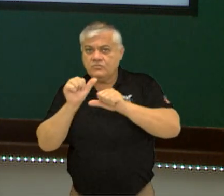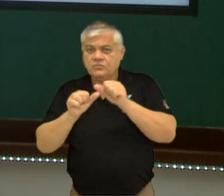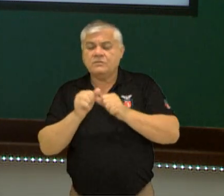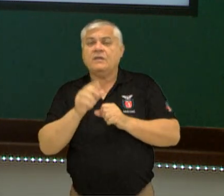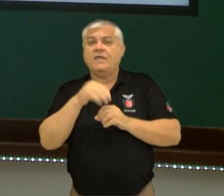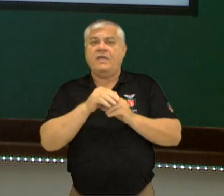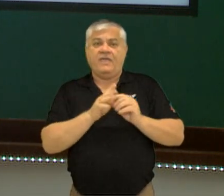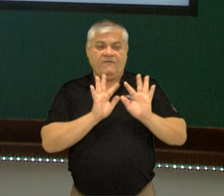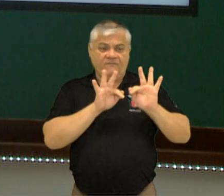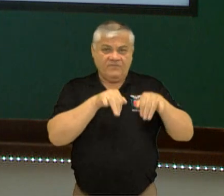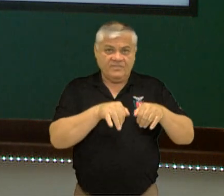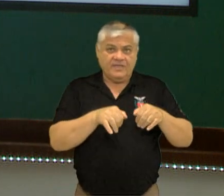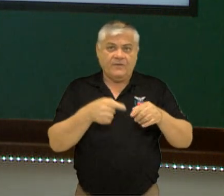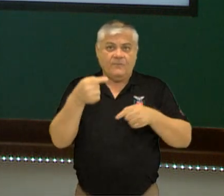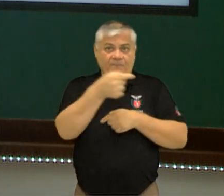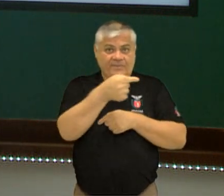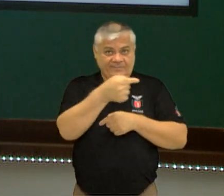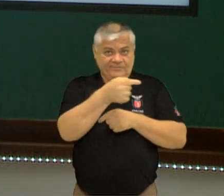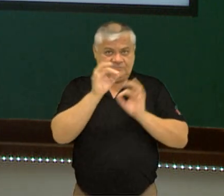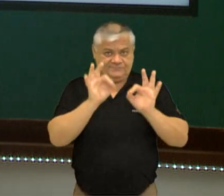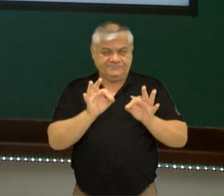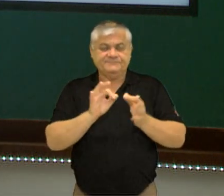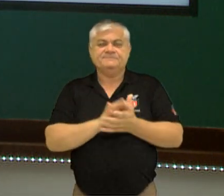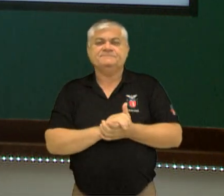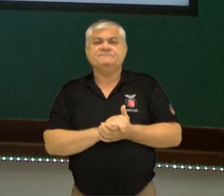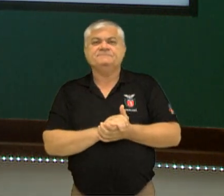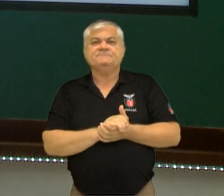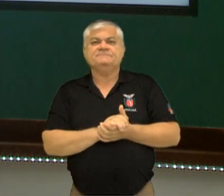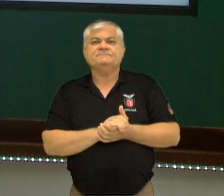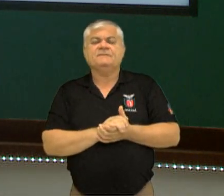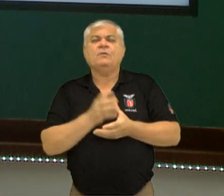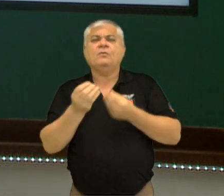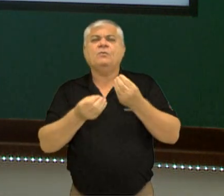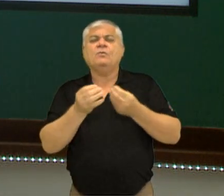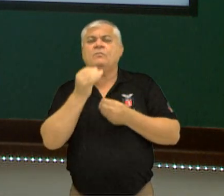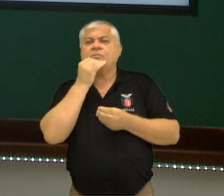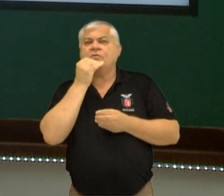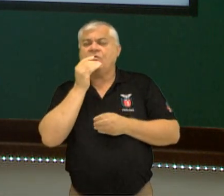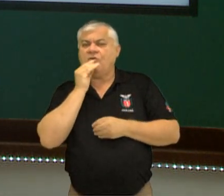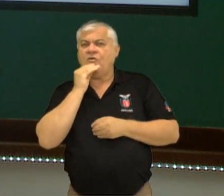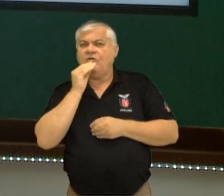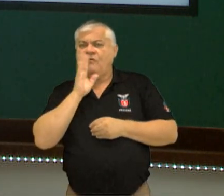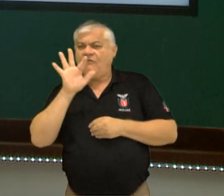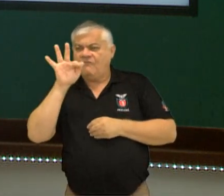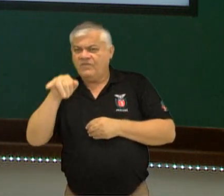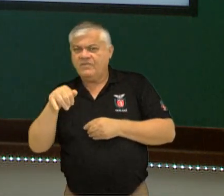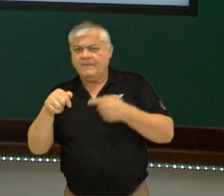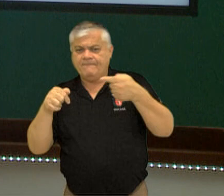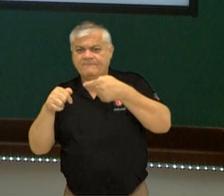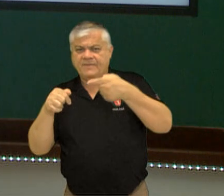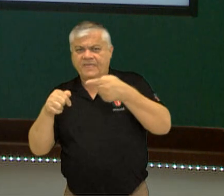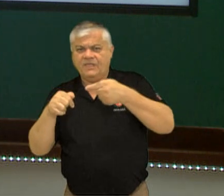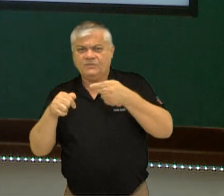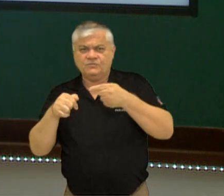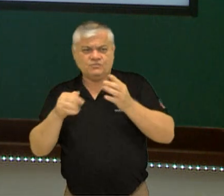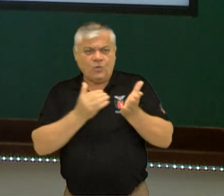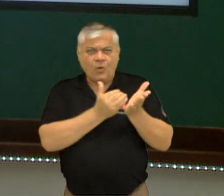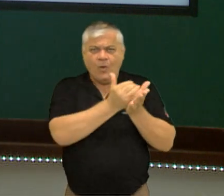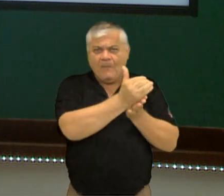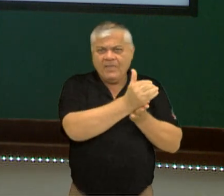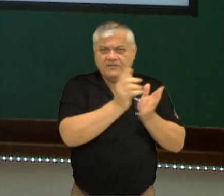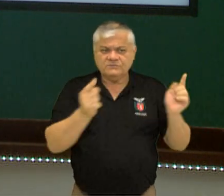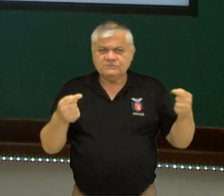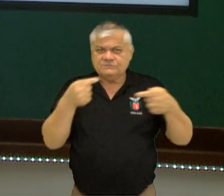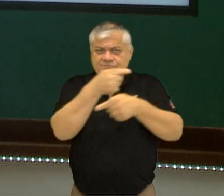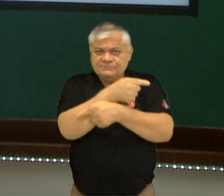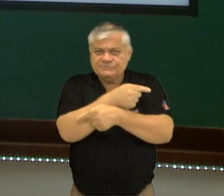inicial, certo? Lembre-se disso. Então lendo da maneira correta, porque já que a final força é um vetor é um vetor e quantidade